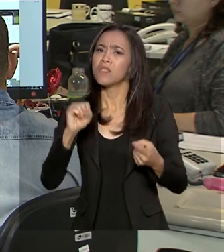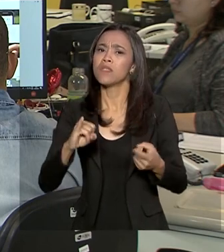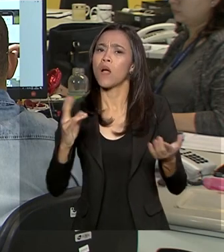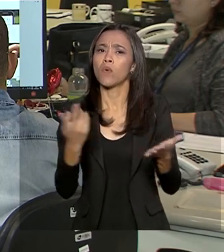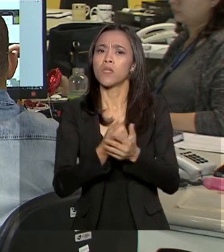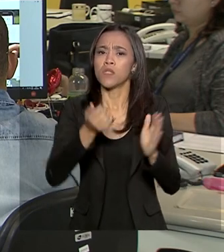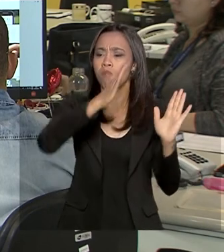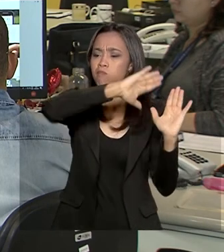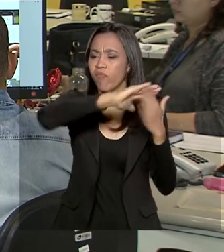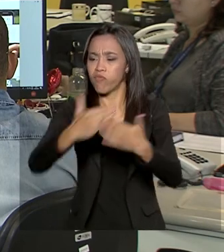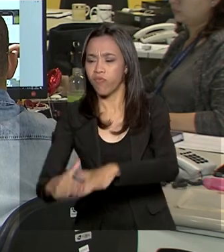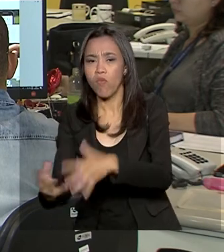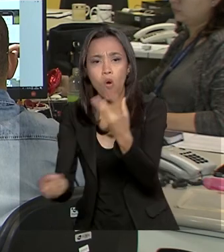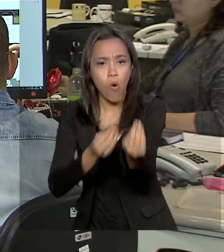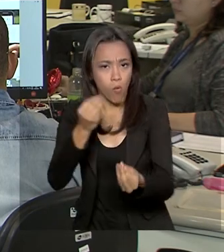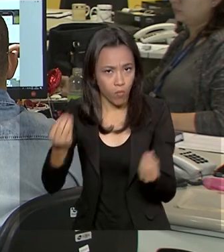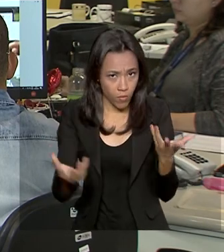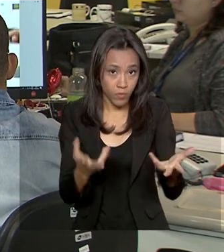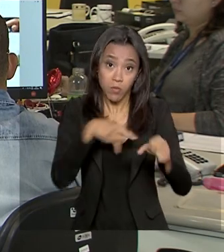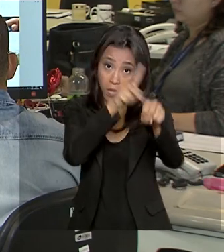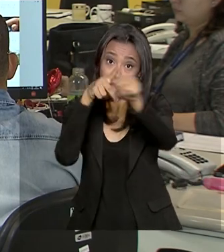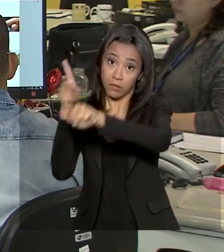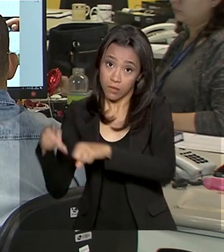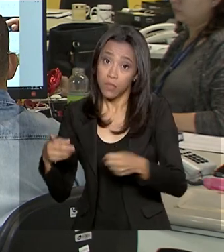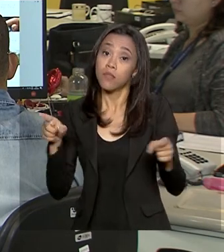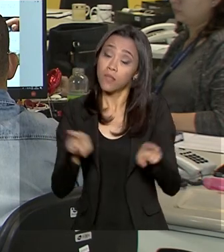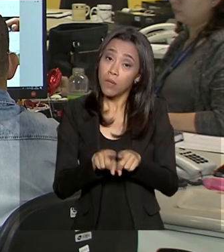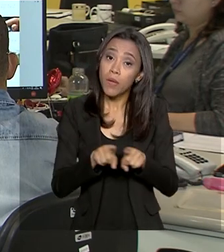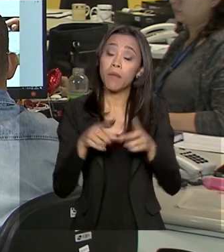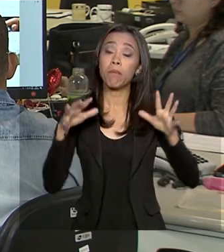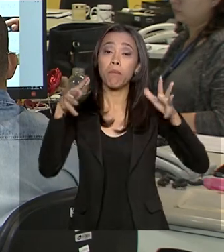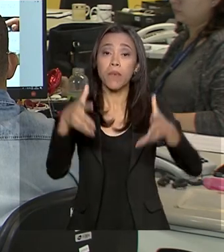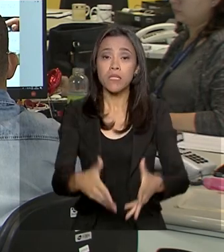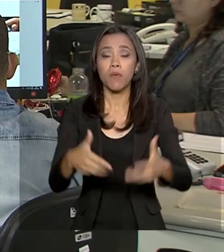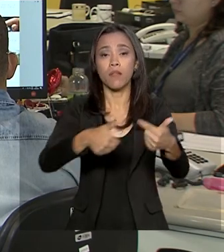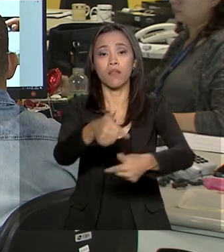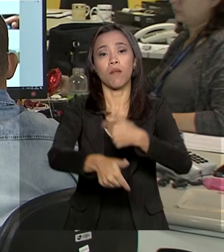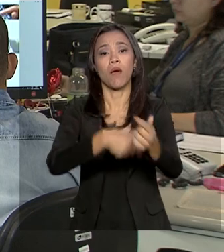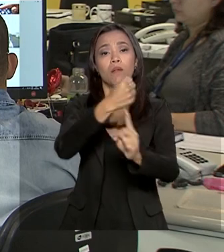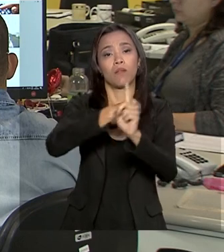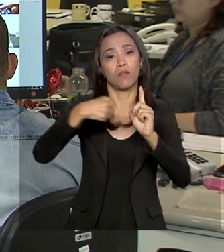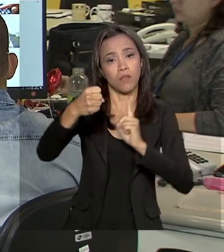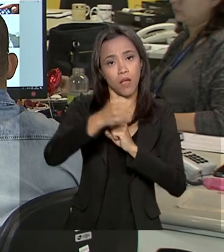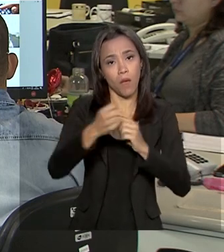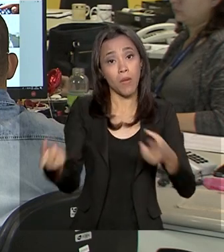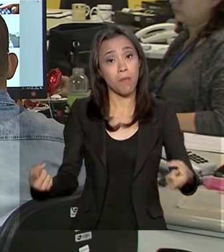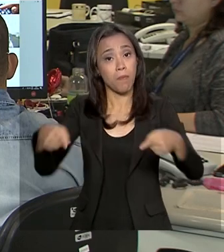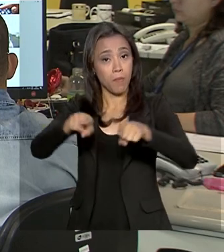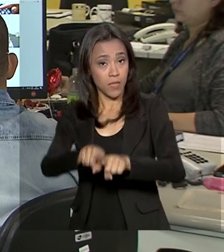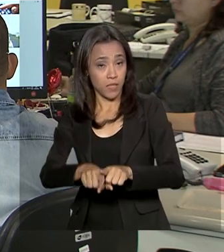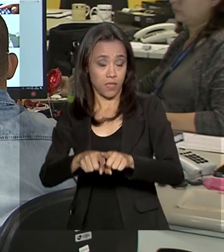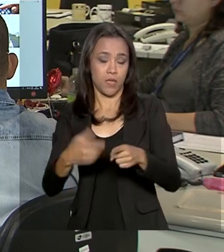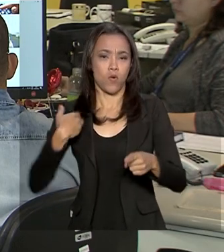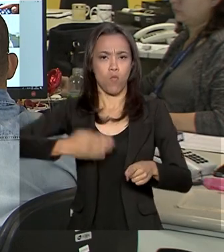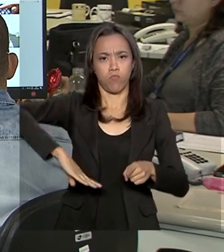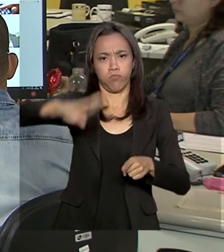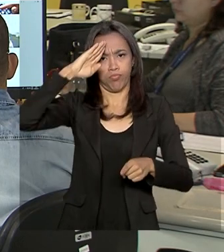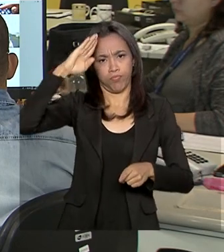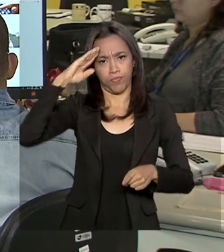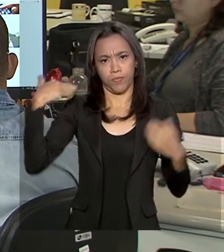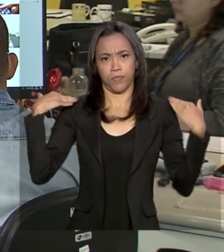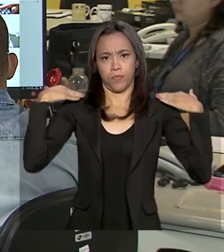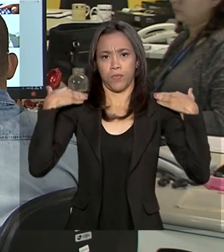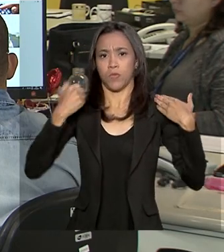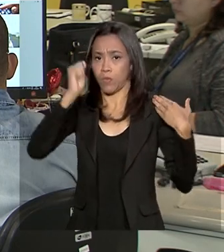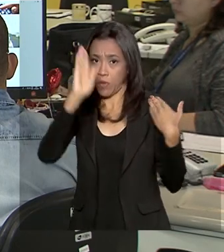Os militares americanos participarão também de ações sociais em parceria com a Marinha Brasileira. Uma delas vai acontecer